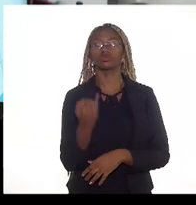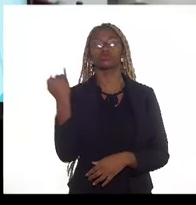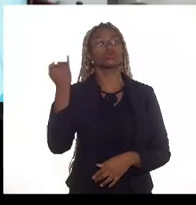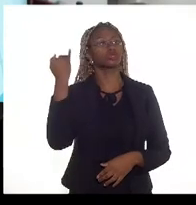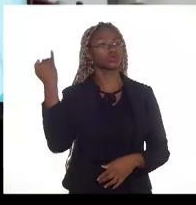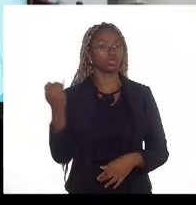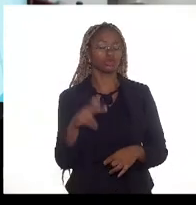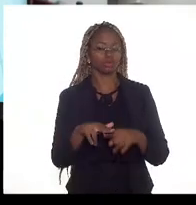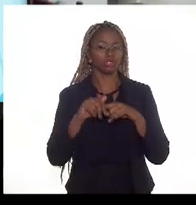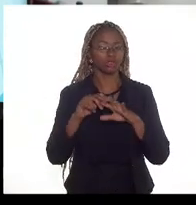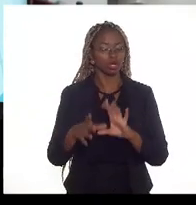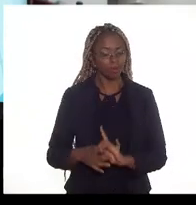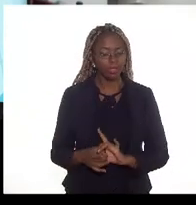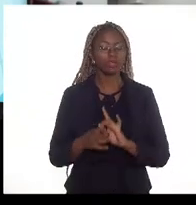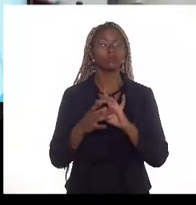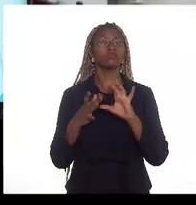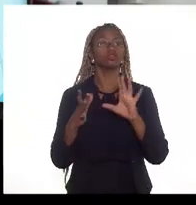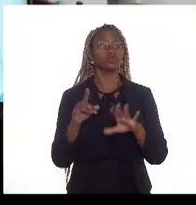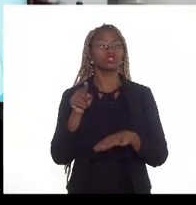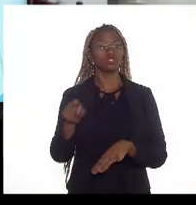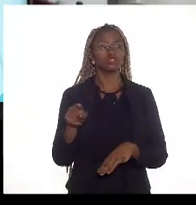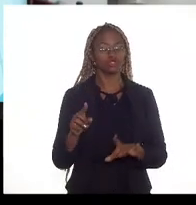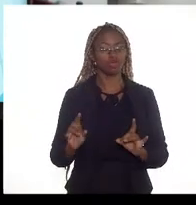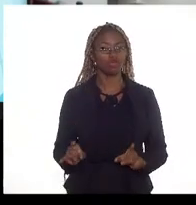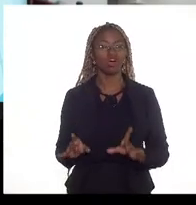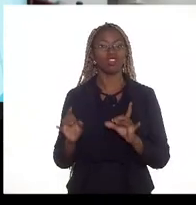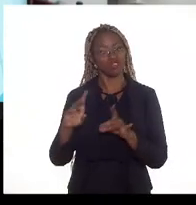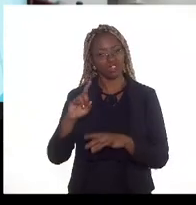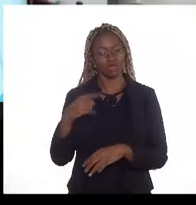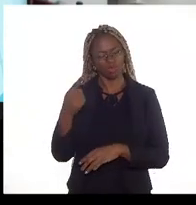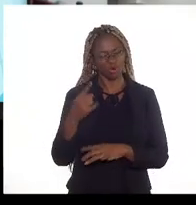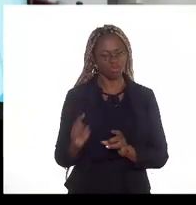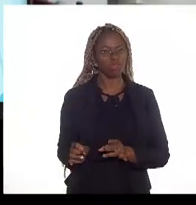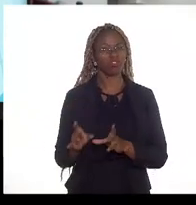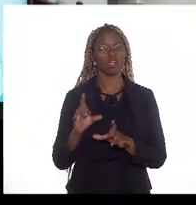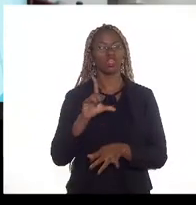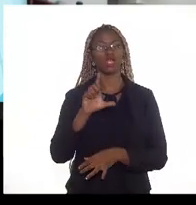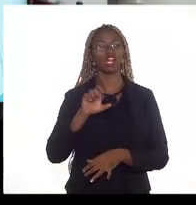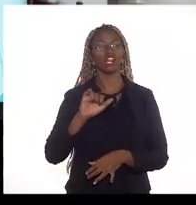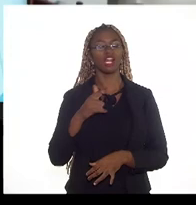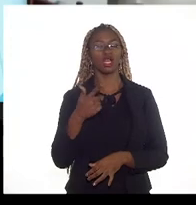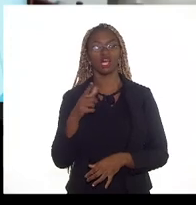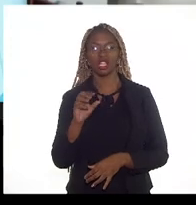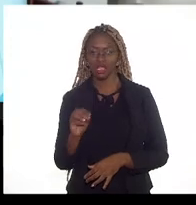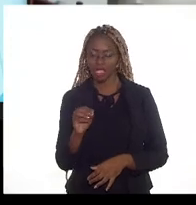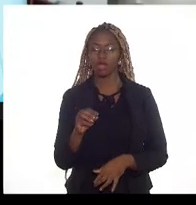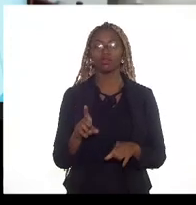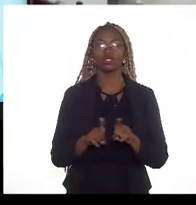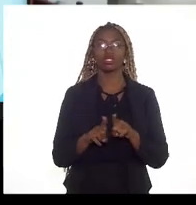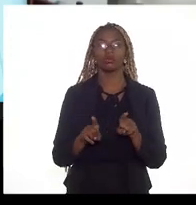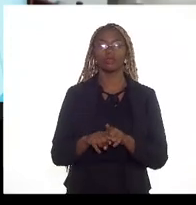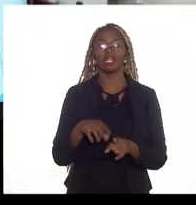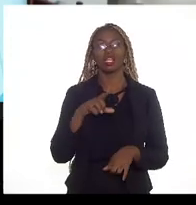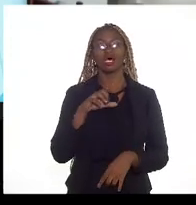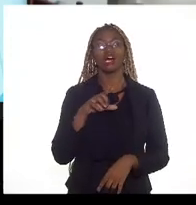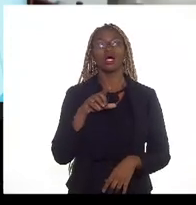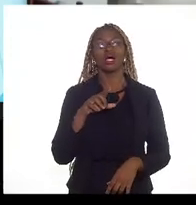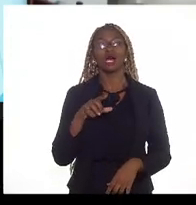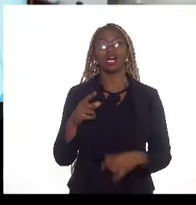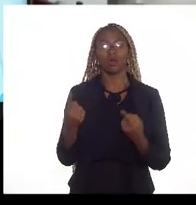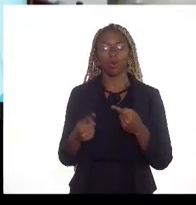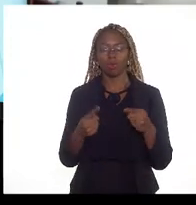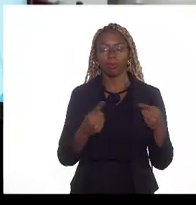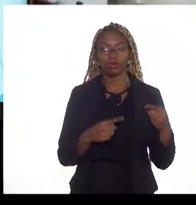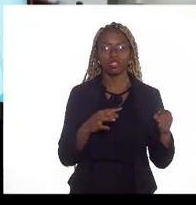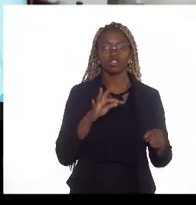permitiu no próximo leilão a licitação de térmicas inflexíveis